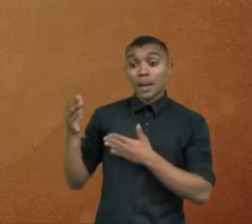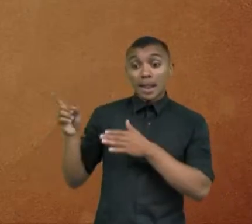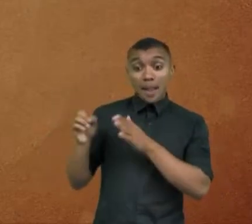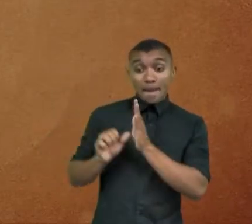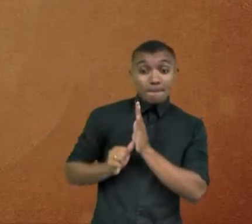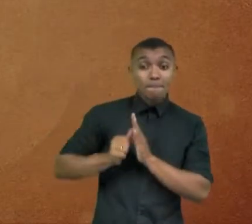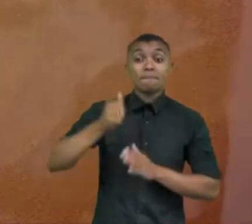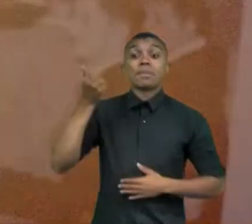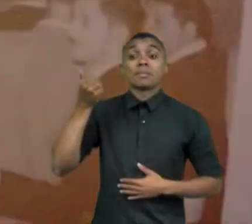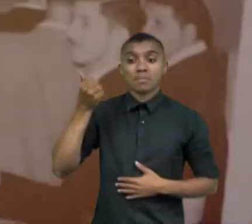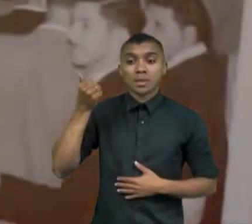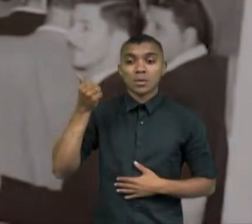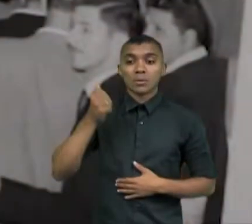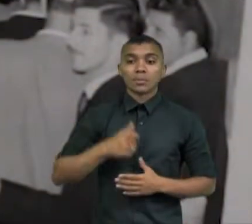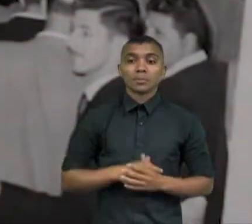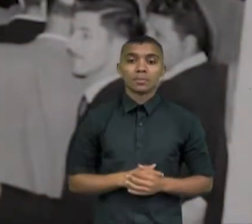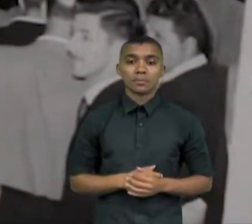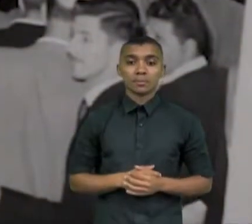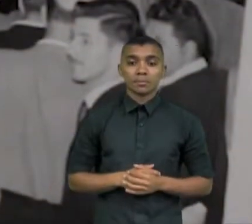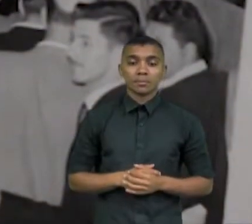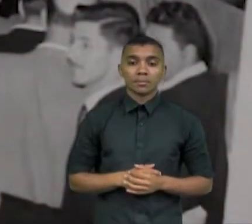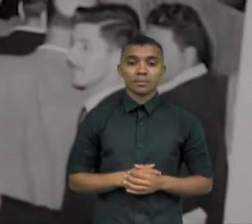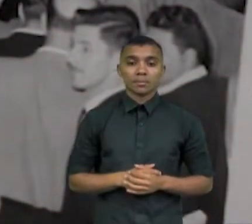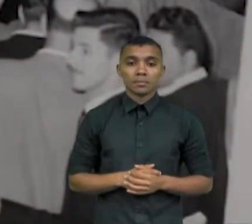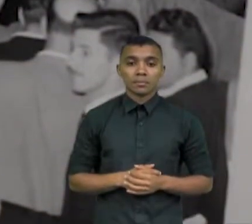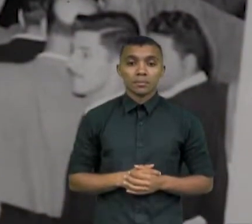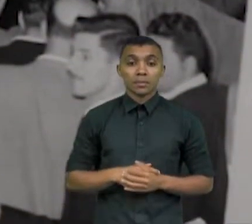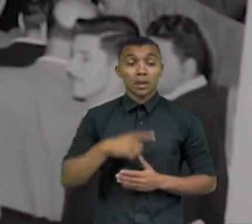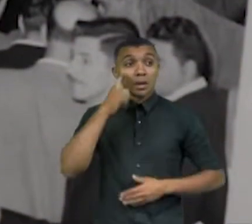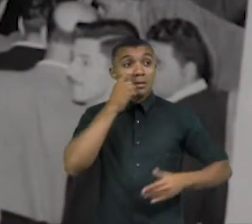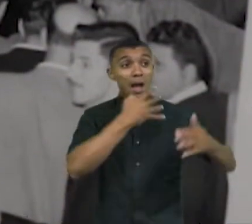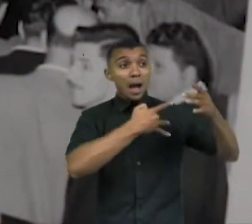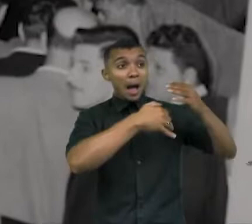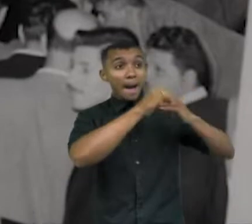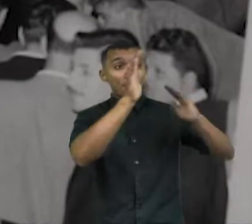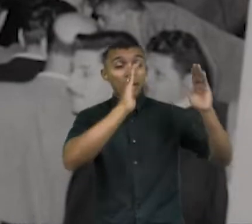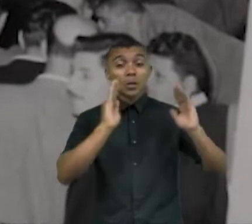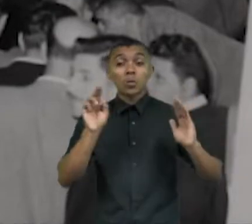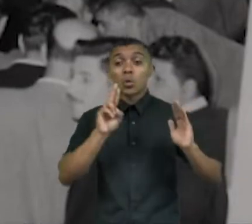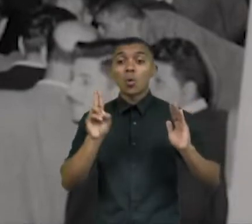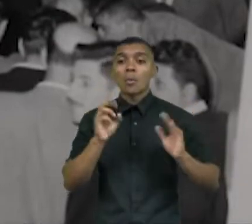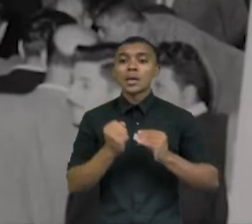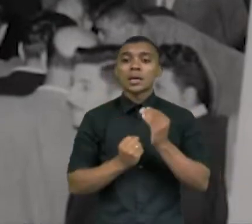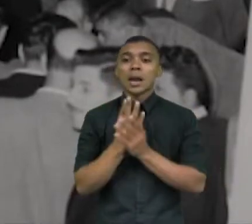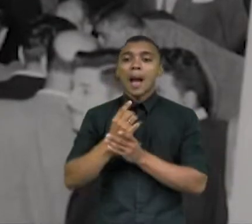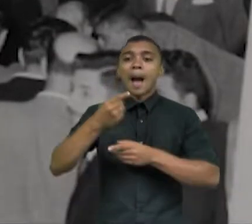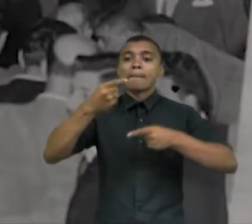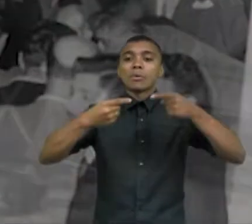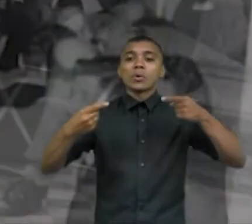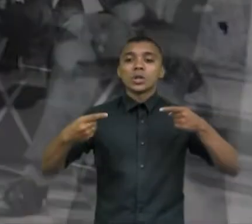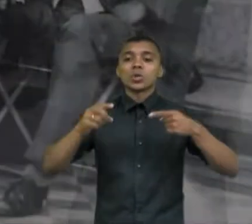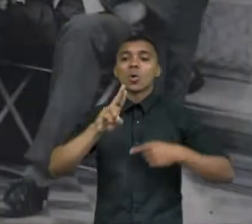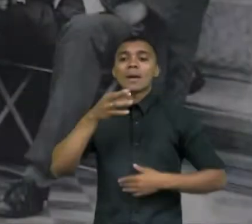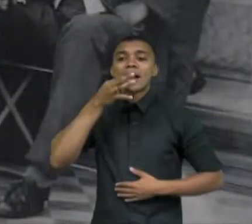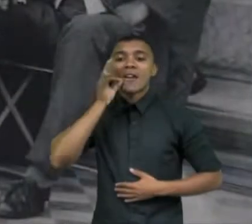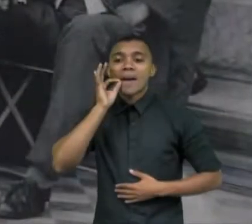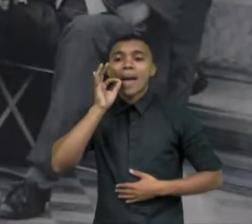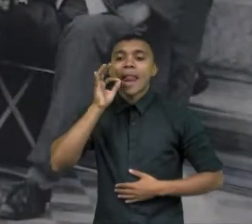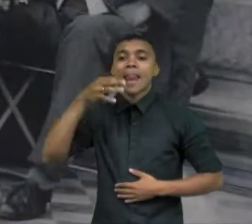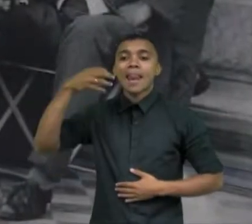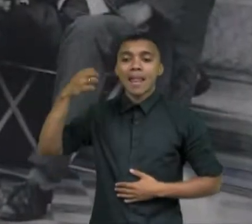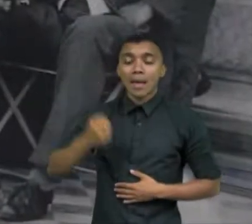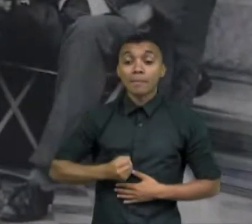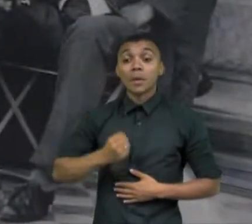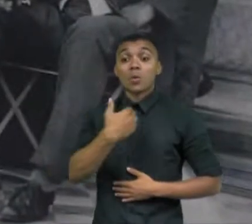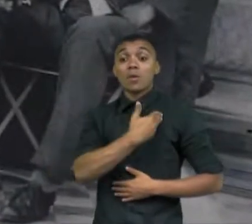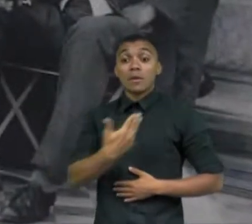eleito dessa forma. Foi após esse período que se instalou a chamada política do café com leite, em que o governo era ocupado